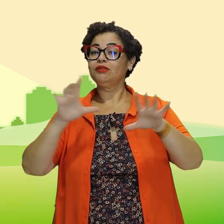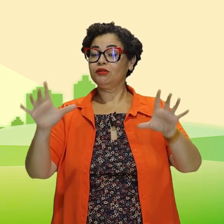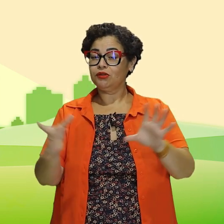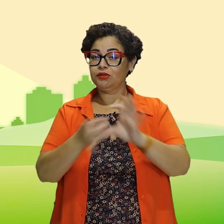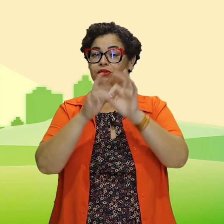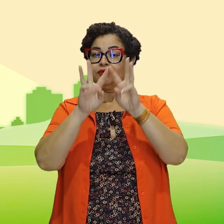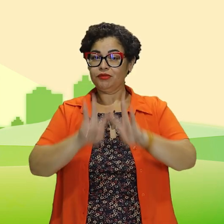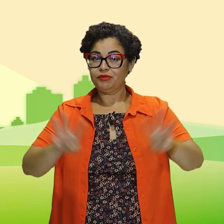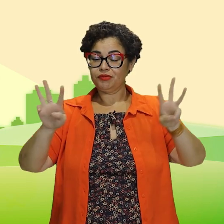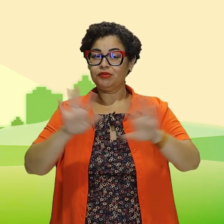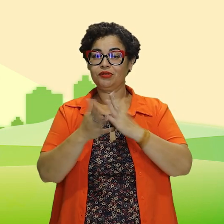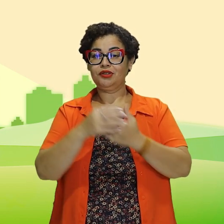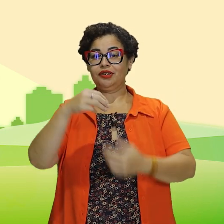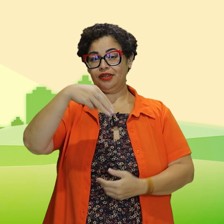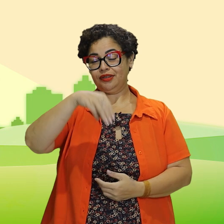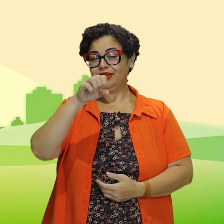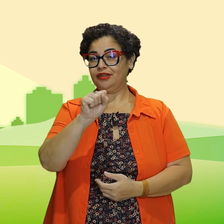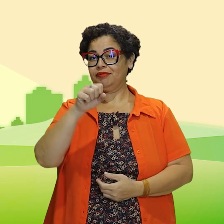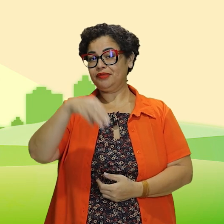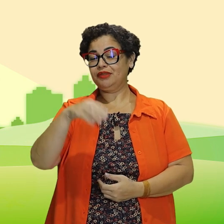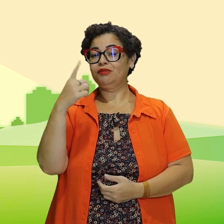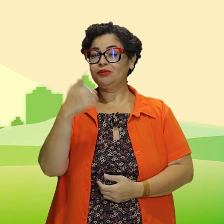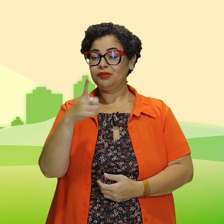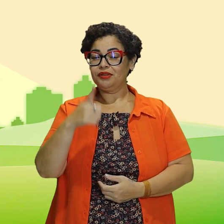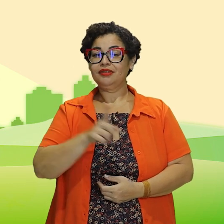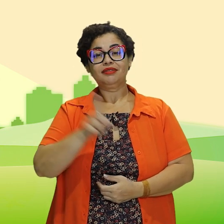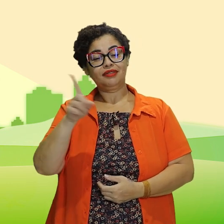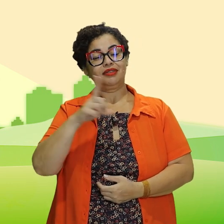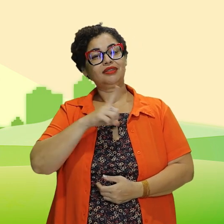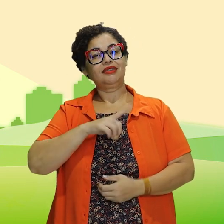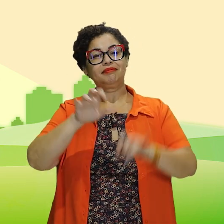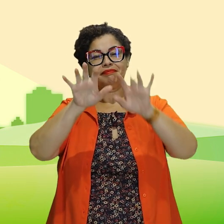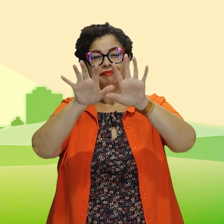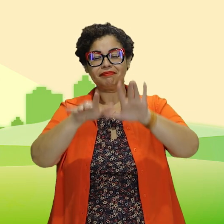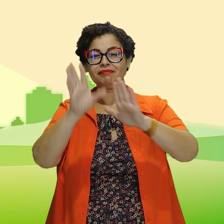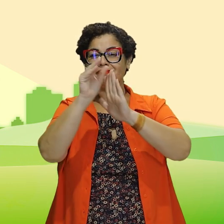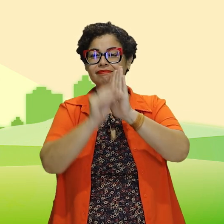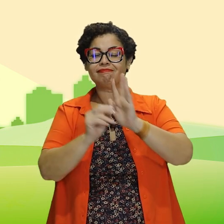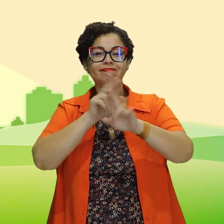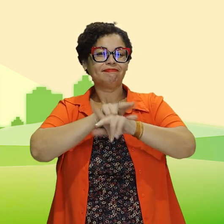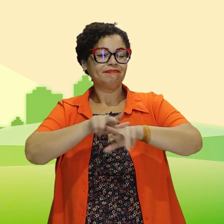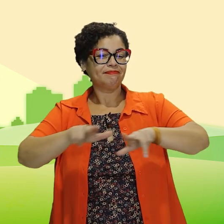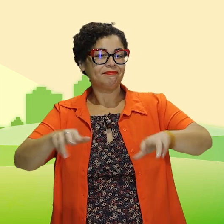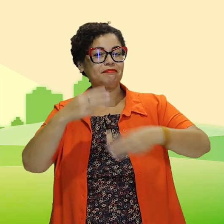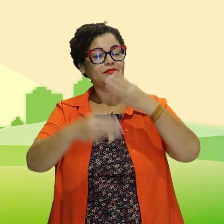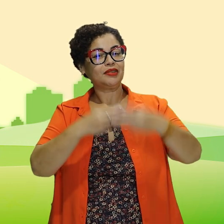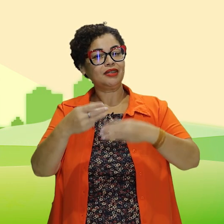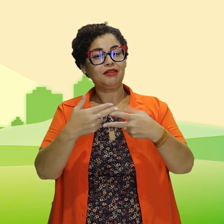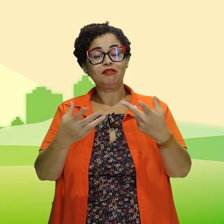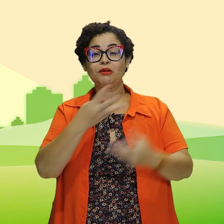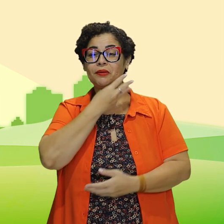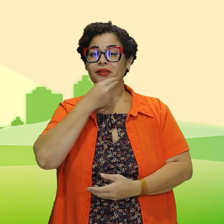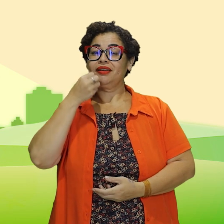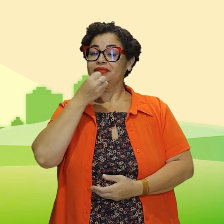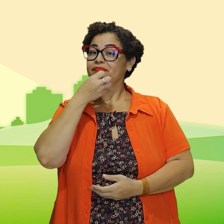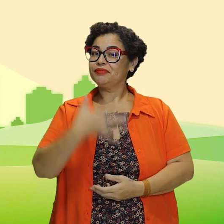Conexão Escola da SME Goiânia. Lá você vai encontrar muito conteúdo, muito material,